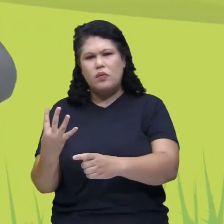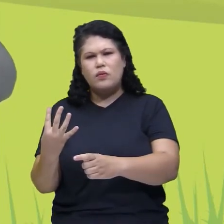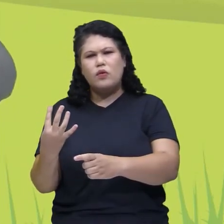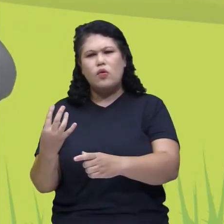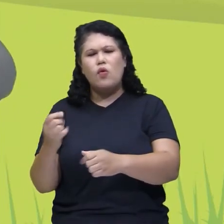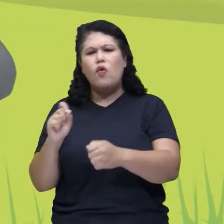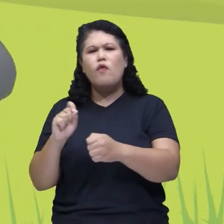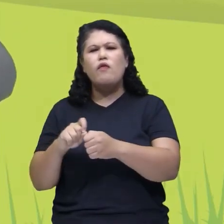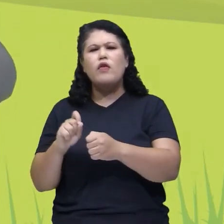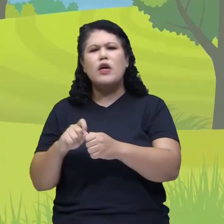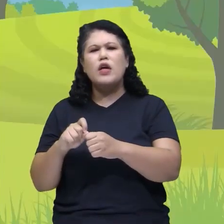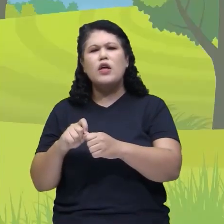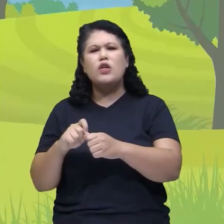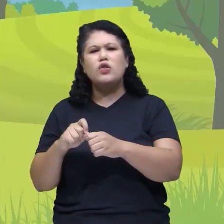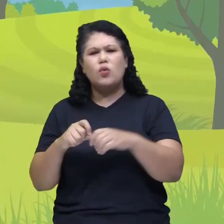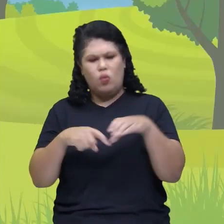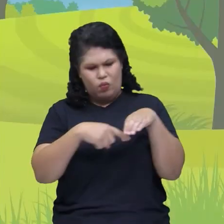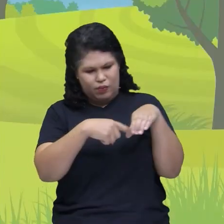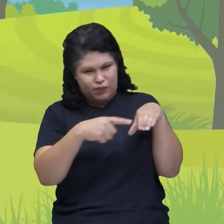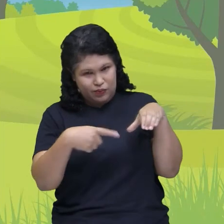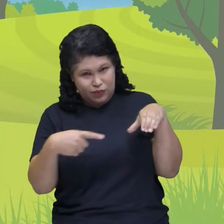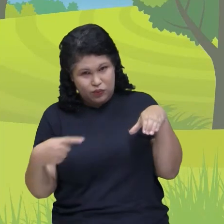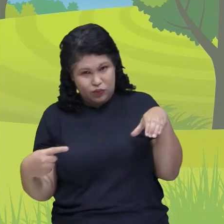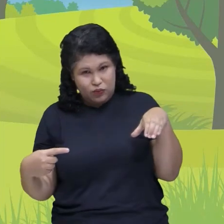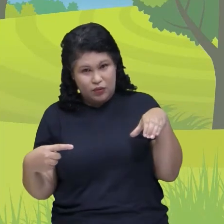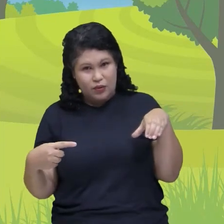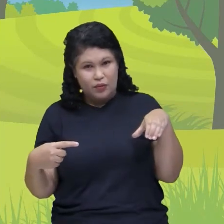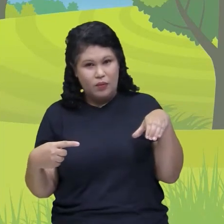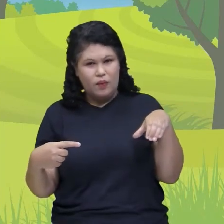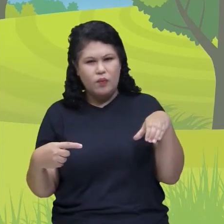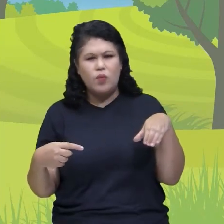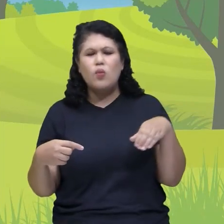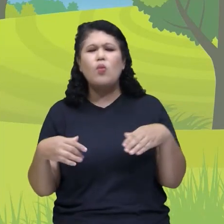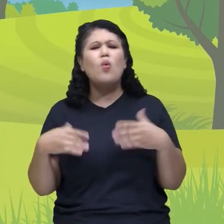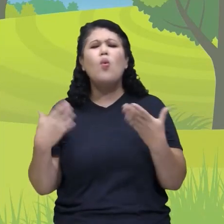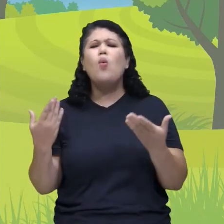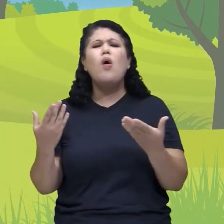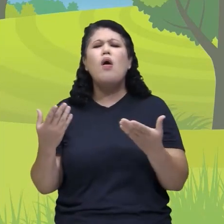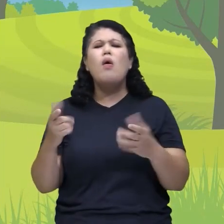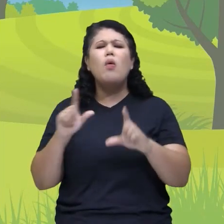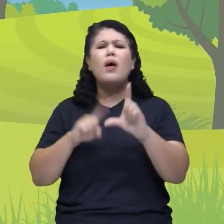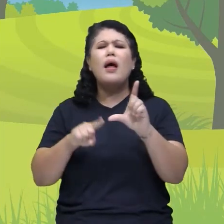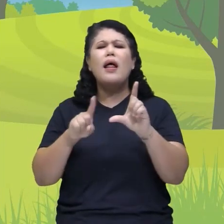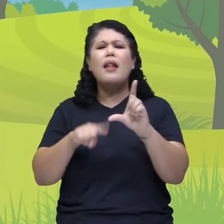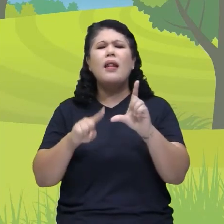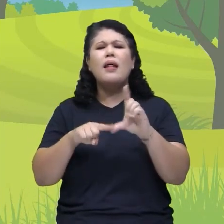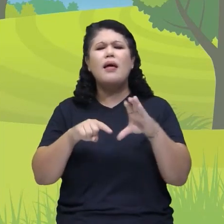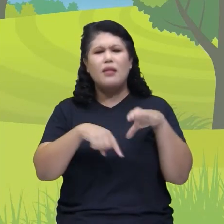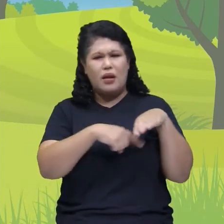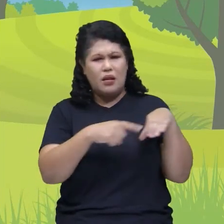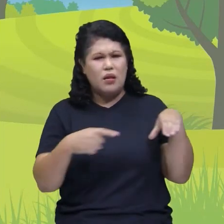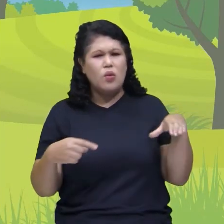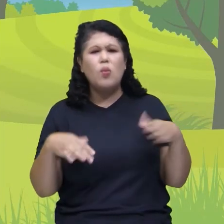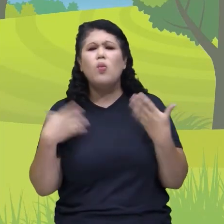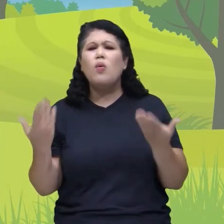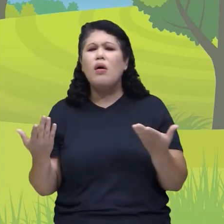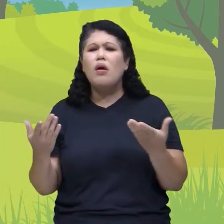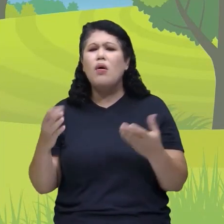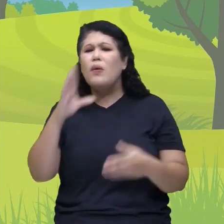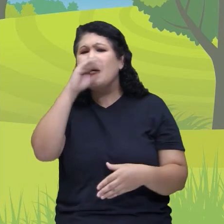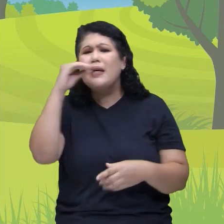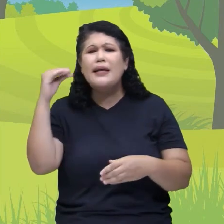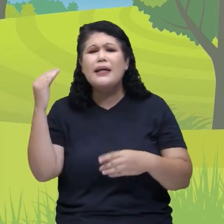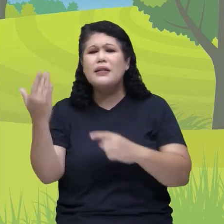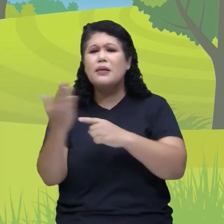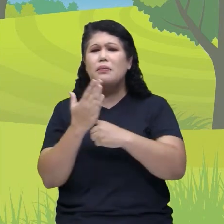fizemos aquele bichinho que entrou na toca. Qual é essa letra, hein? Queria a ajuda de vocês, crianças, agora. Quero ver